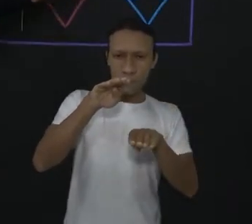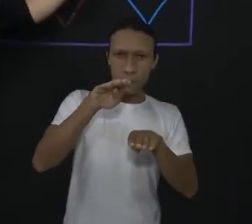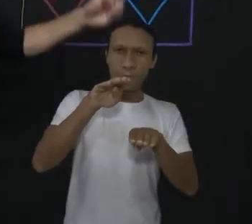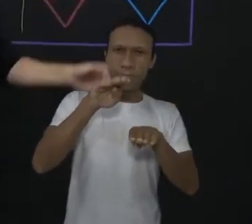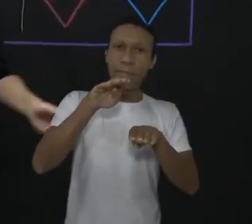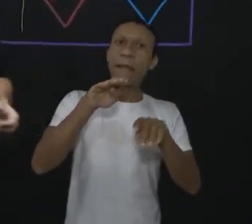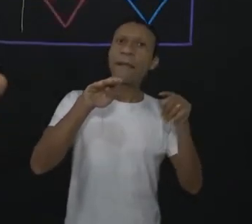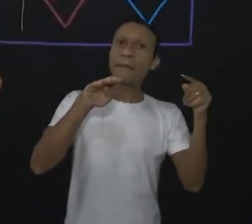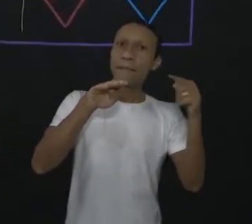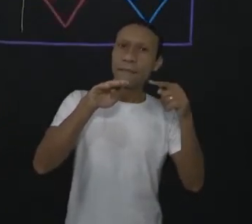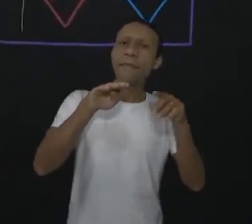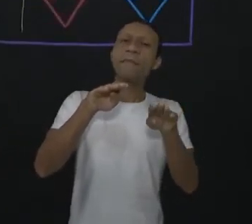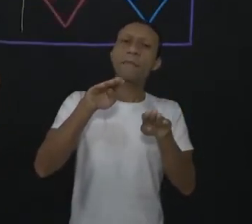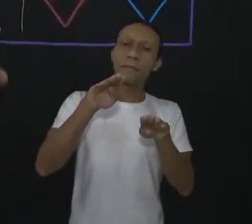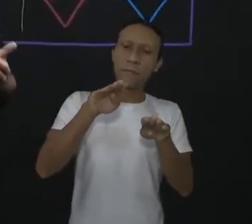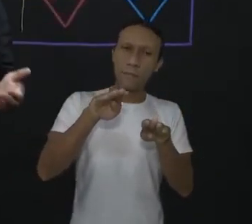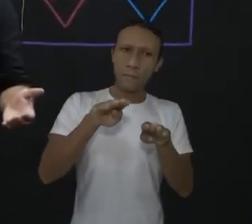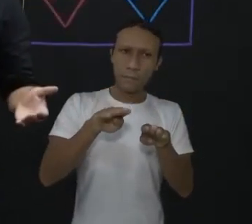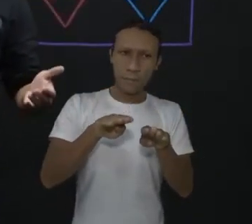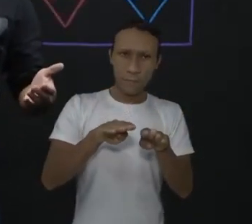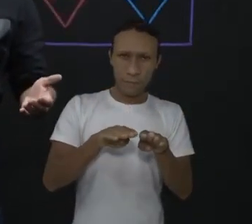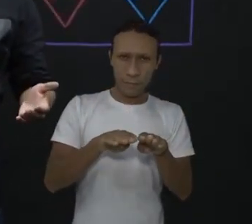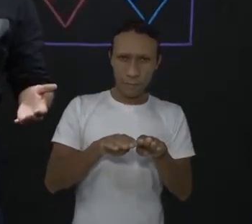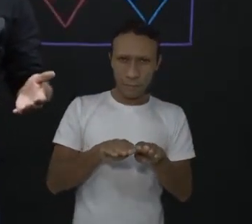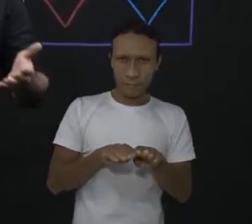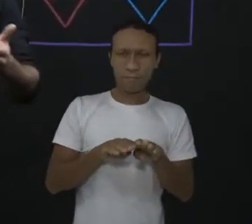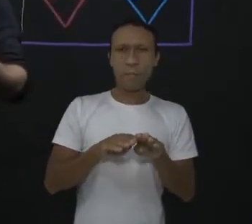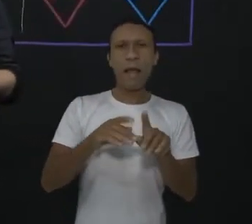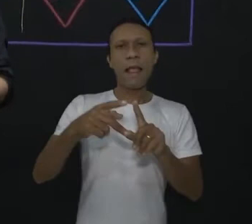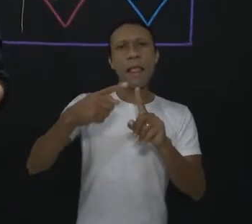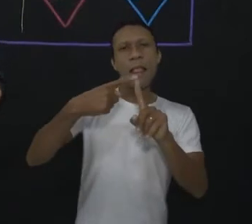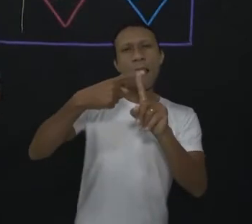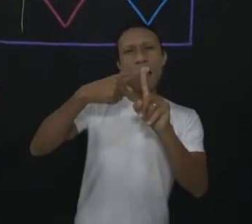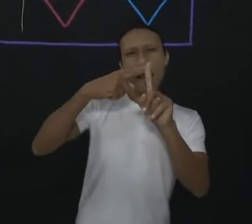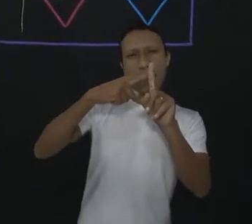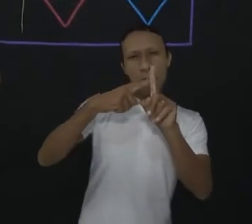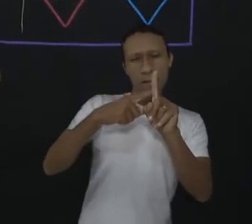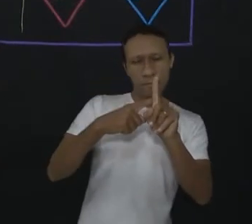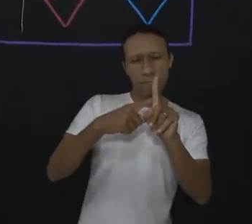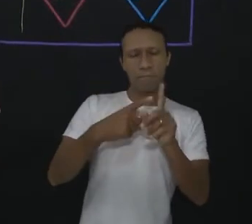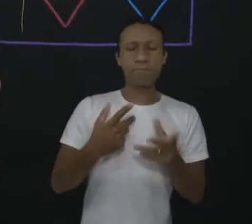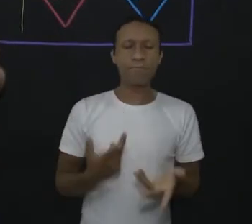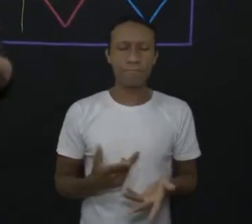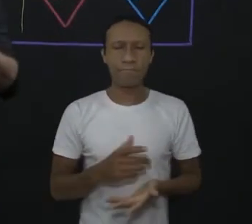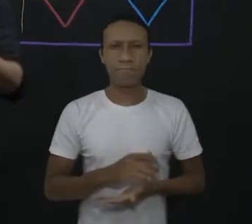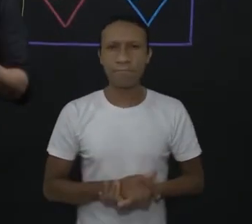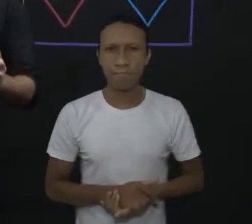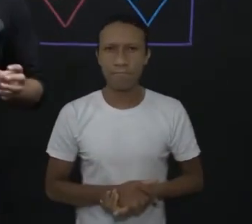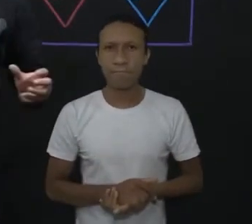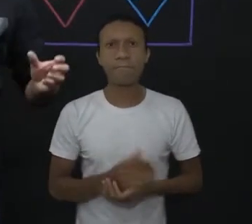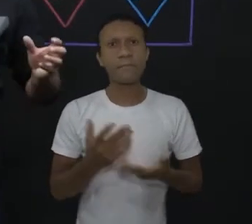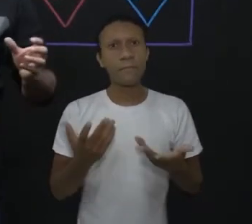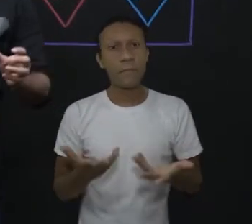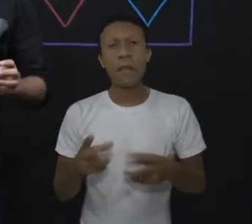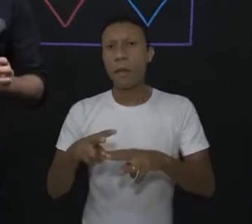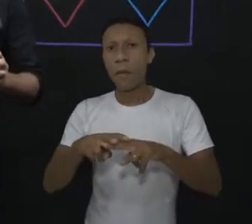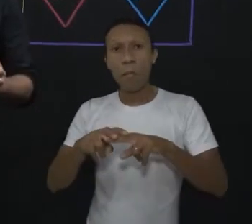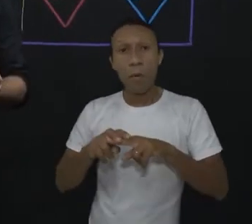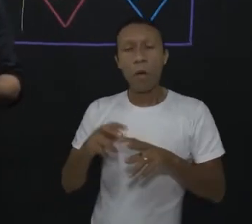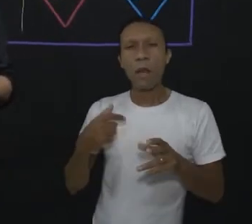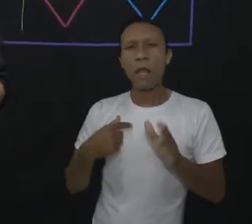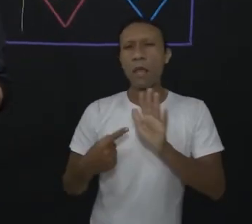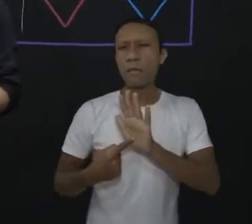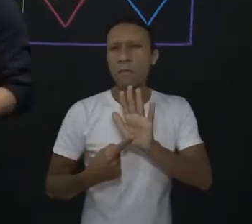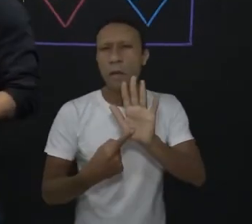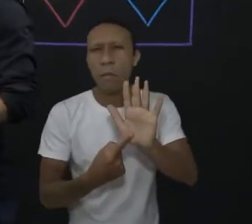automaticamente, a grandeza número 2 também será diminuída pela metade. Com isso, então, eu te mostrei